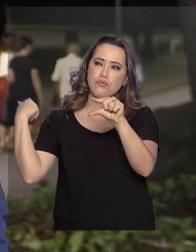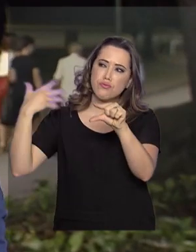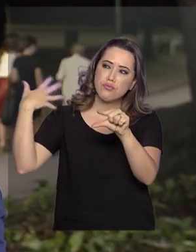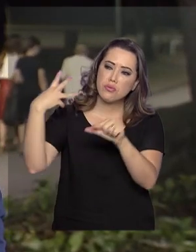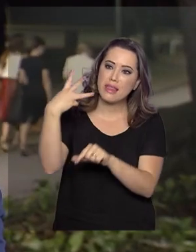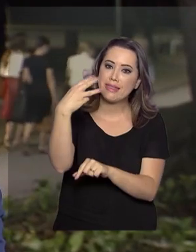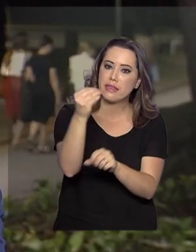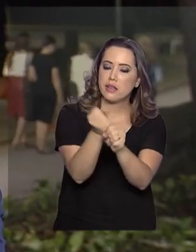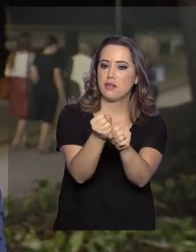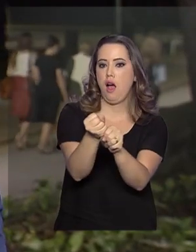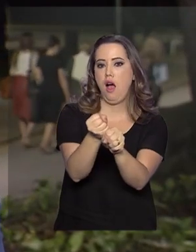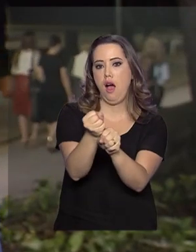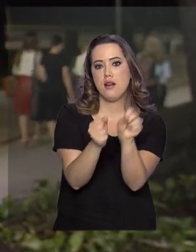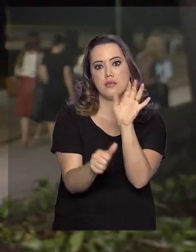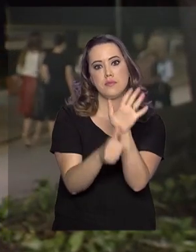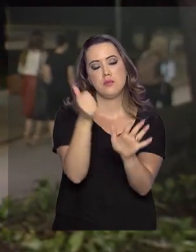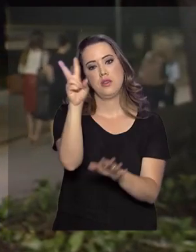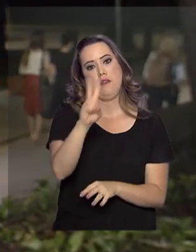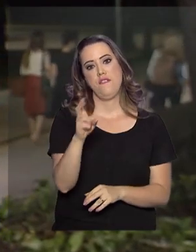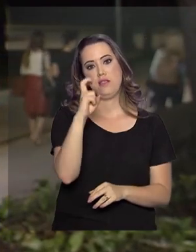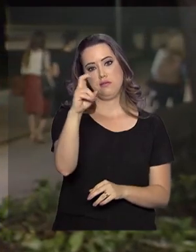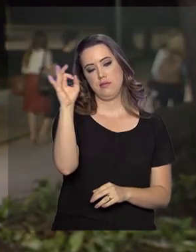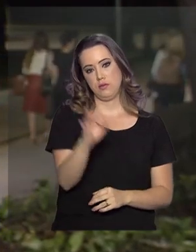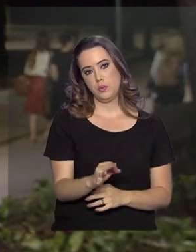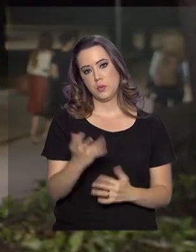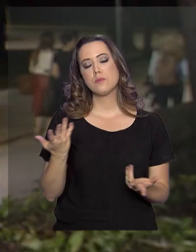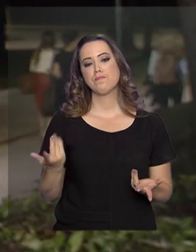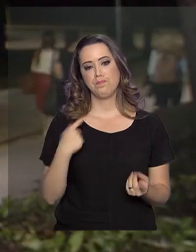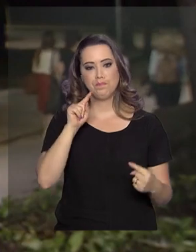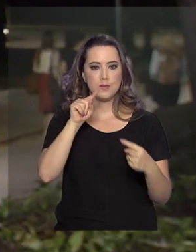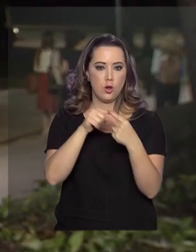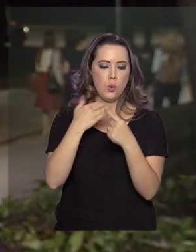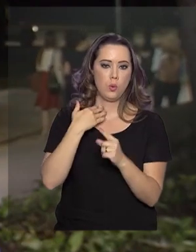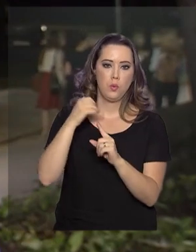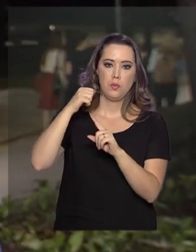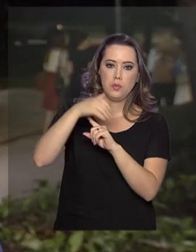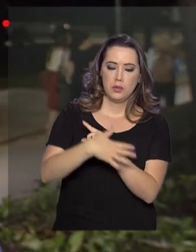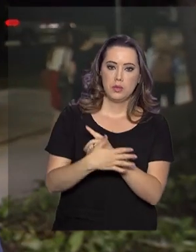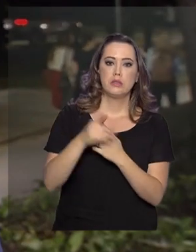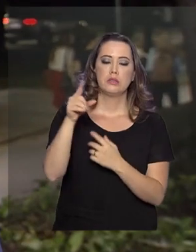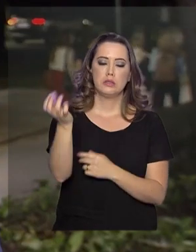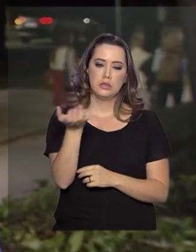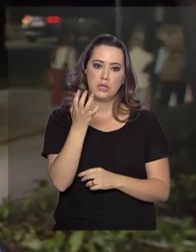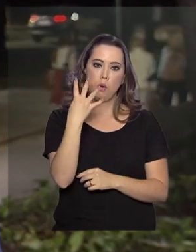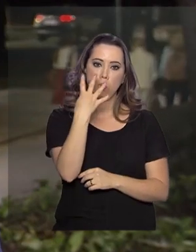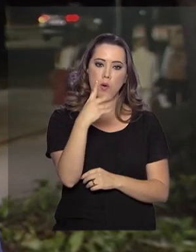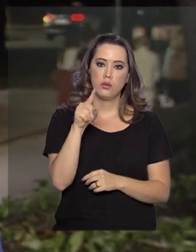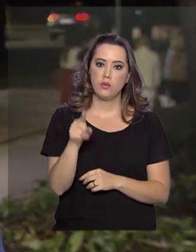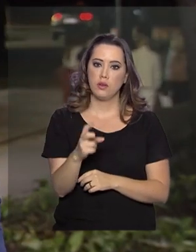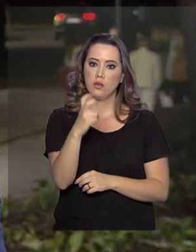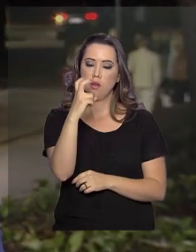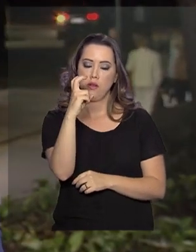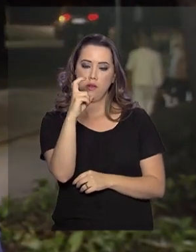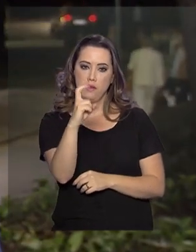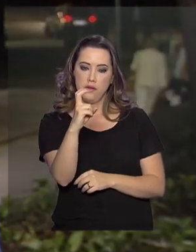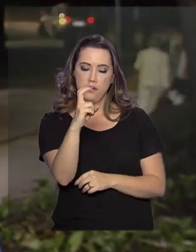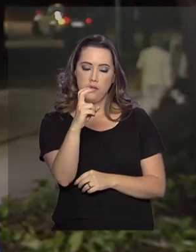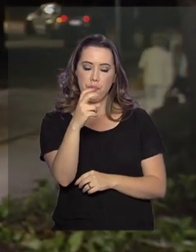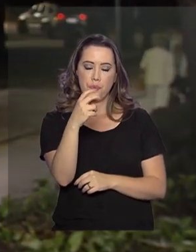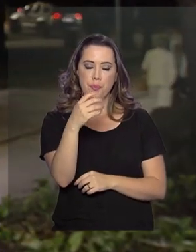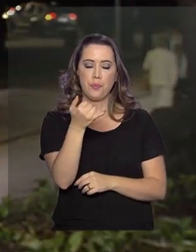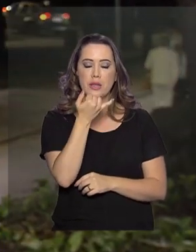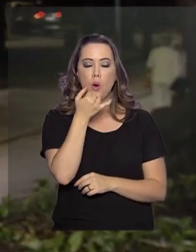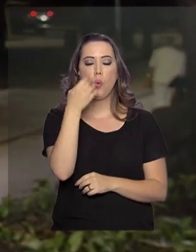taxa está de acordo com a meta de inflação do Banco Central para este ano, de 4,25%. O Copom